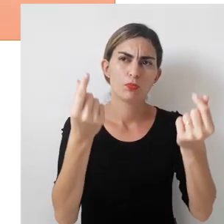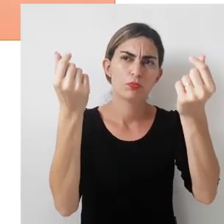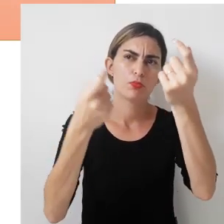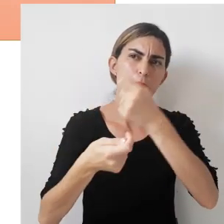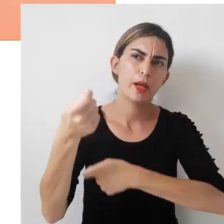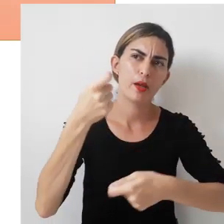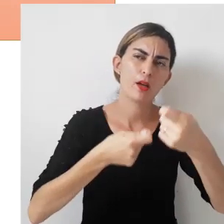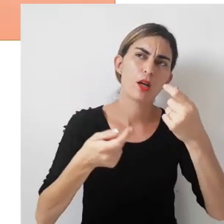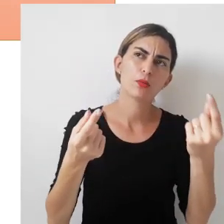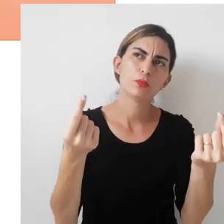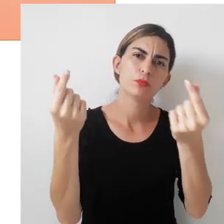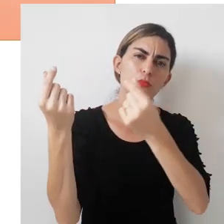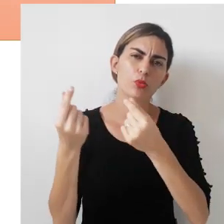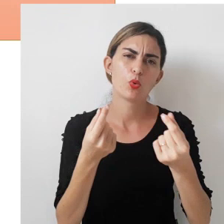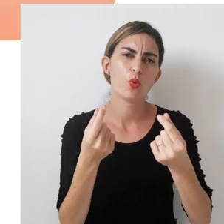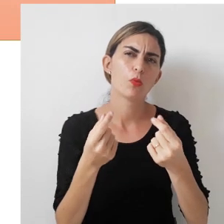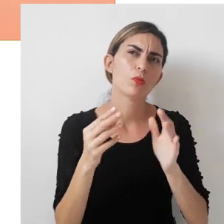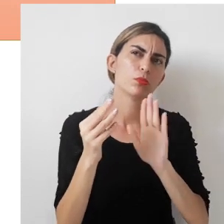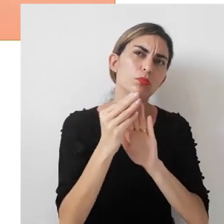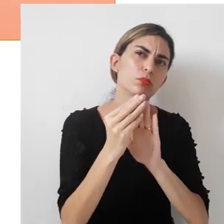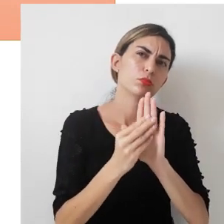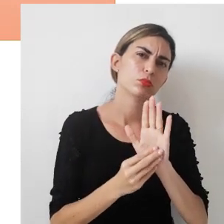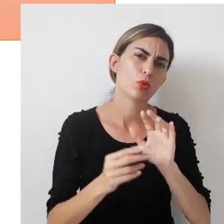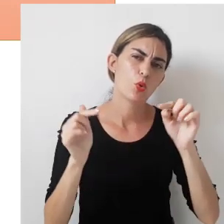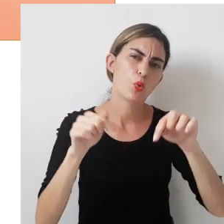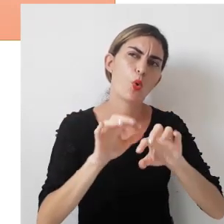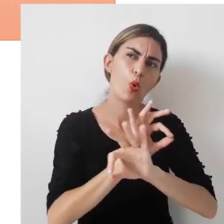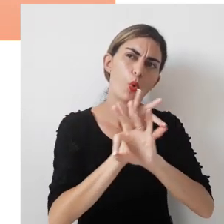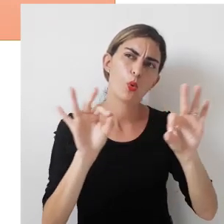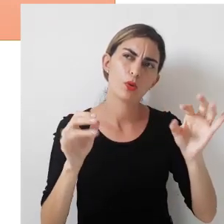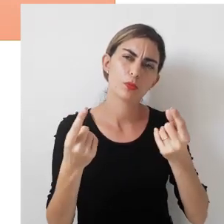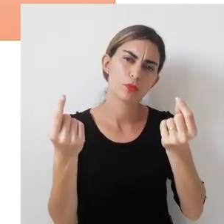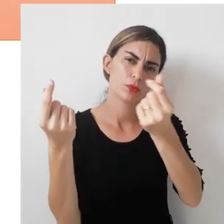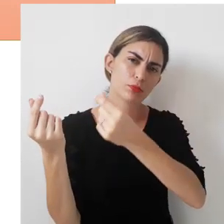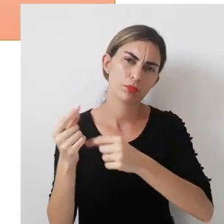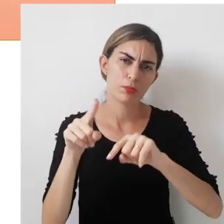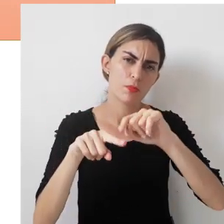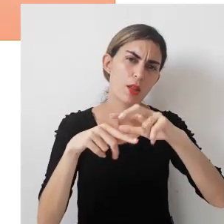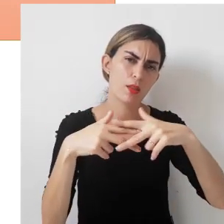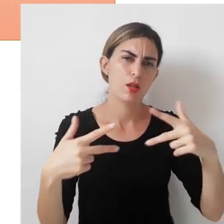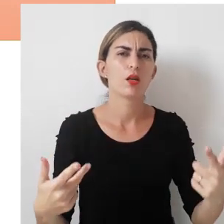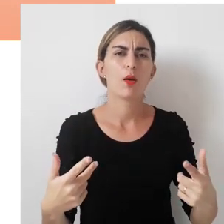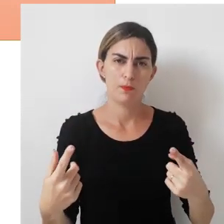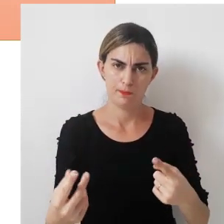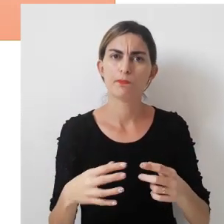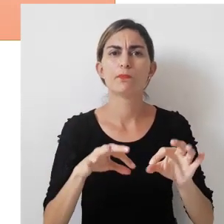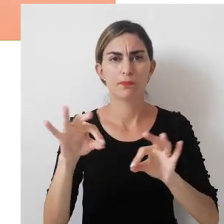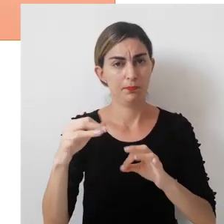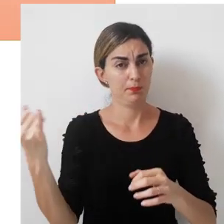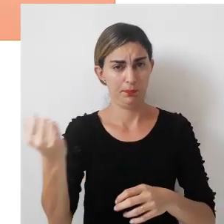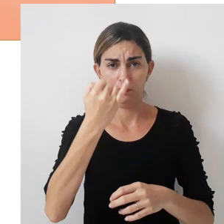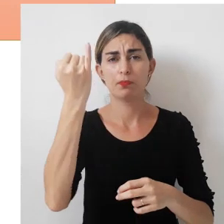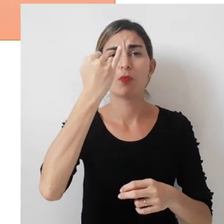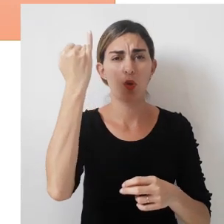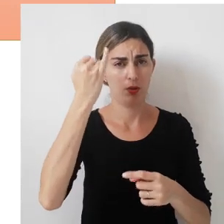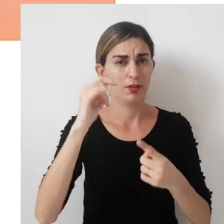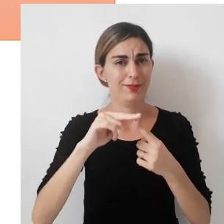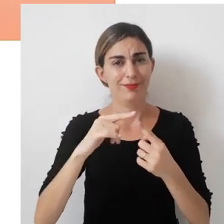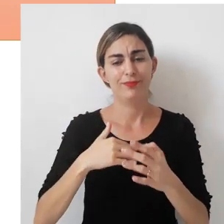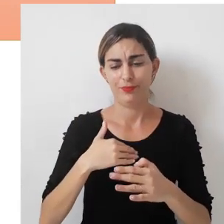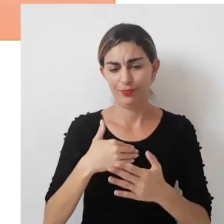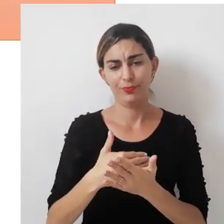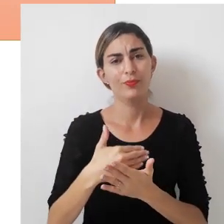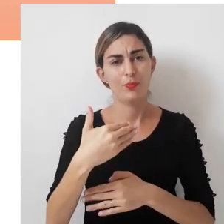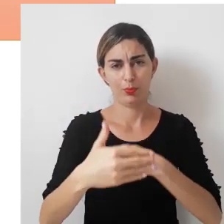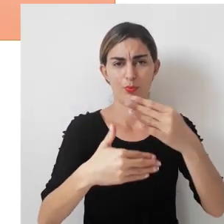preço de mercado. Se estabelecer um preço ótimo de aquisição de materiais. Isso é um fator prepoderante para o